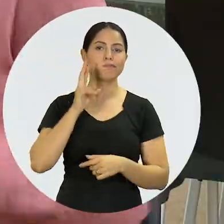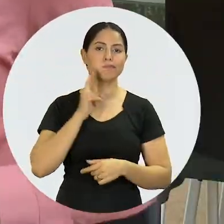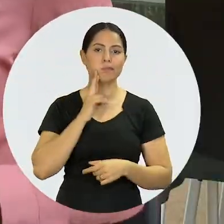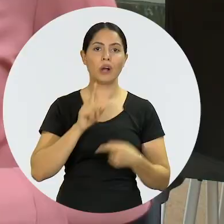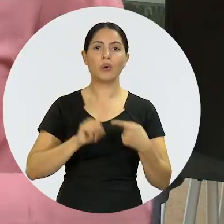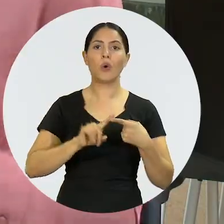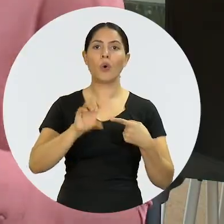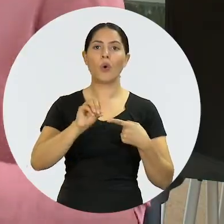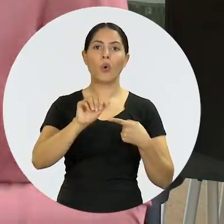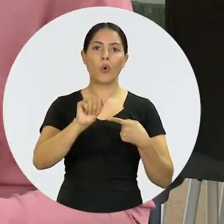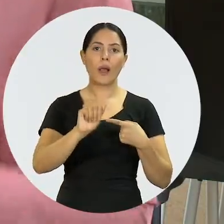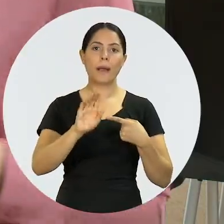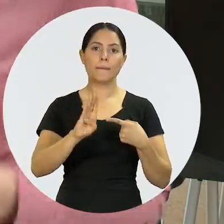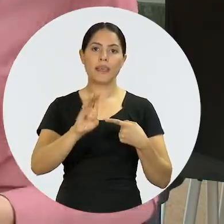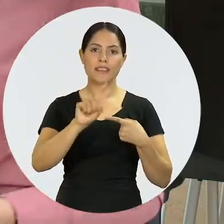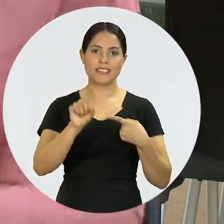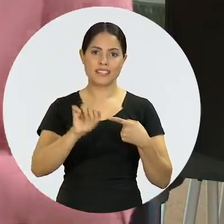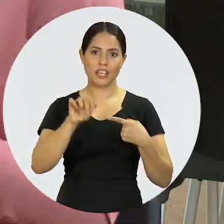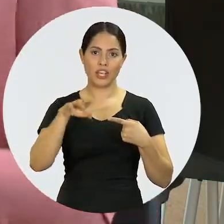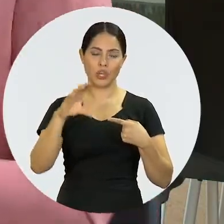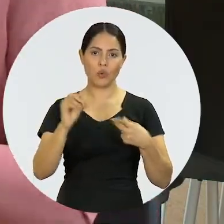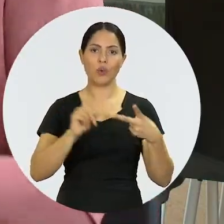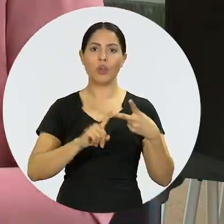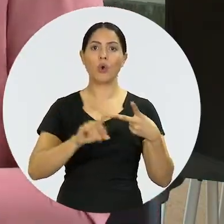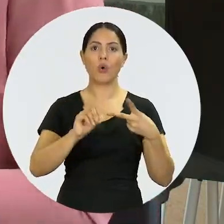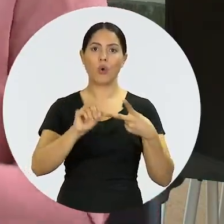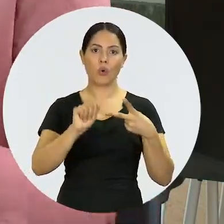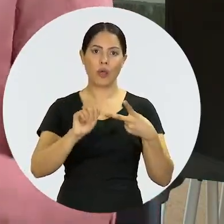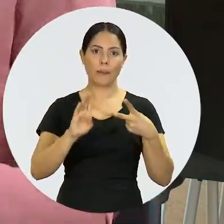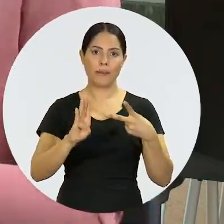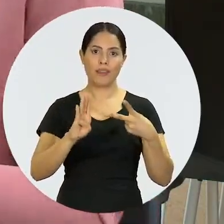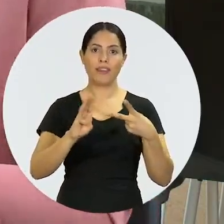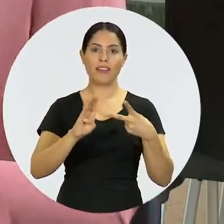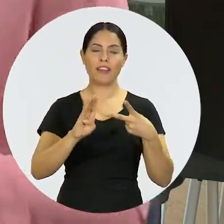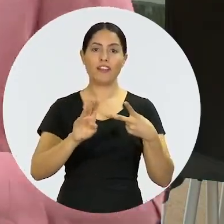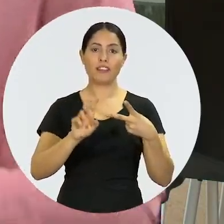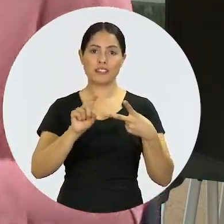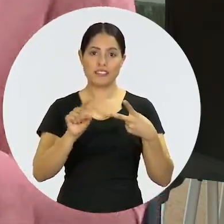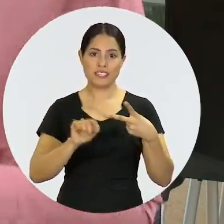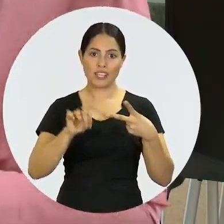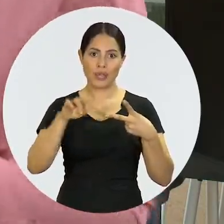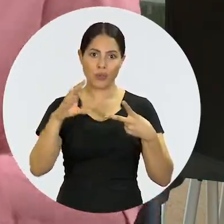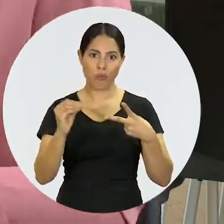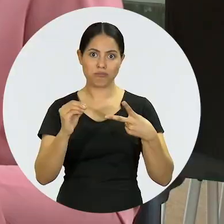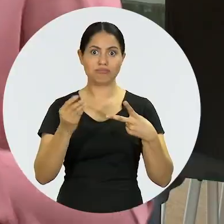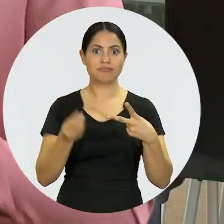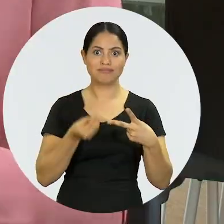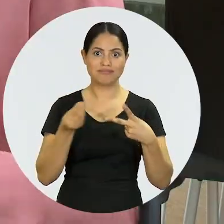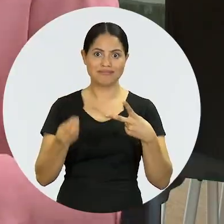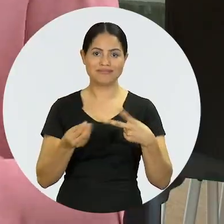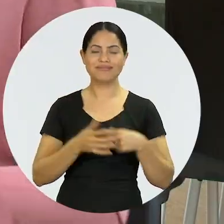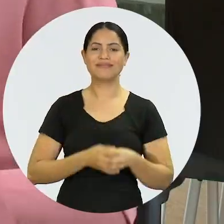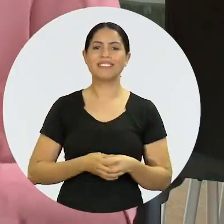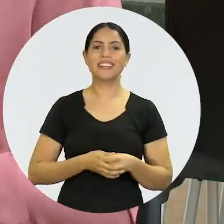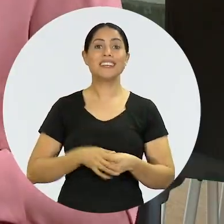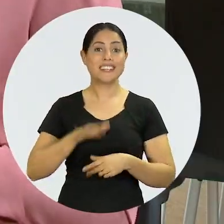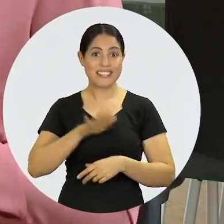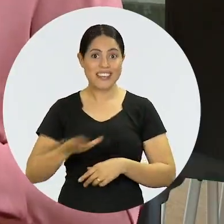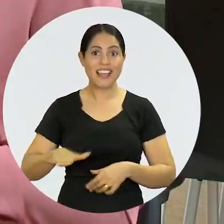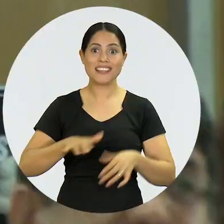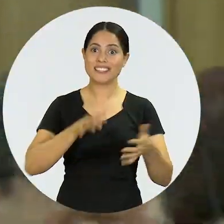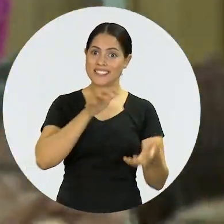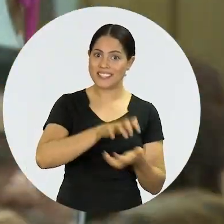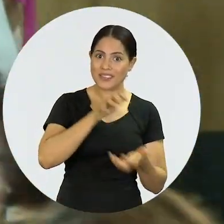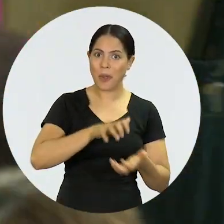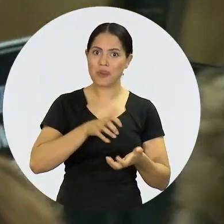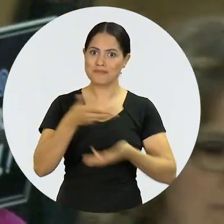vindos de Rondônia. É o OABzinho e o OAB Vozinho, iniciativas que acolhem crianças e idosos em diversas ações sociais.